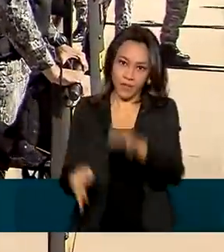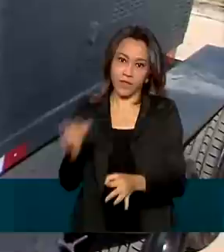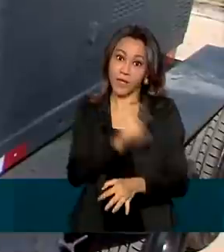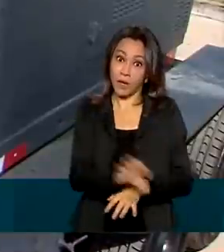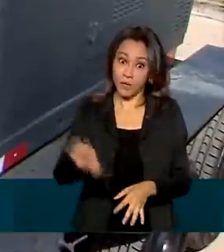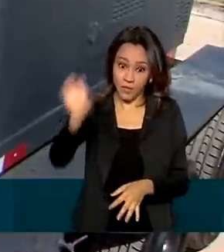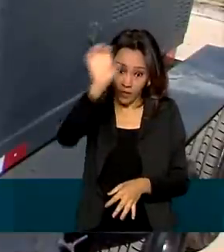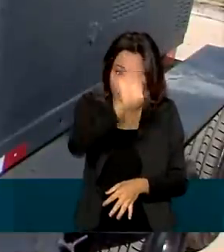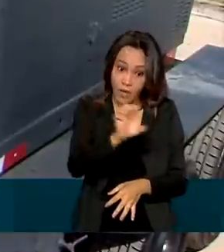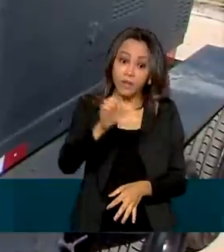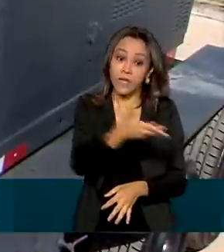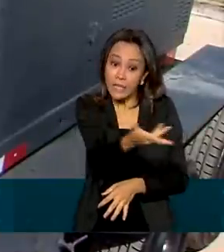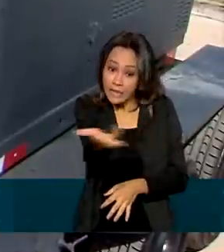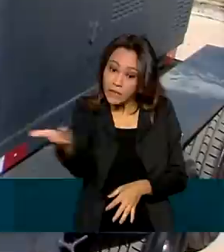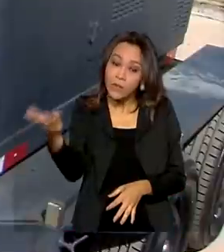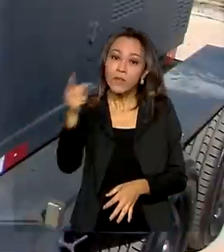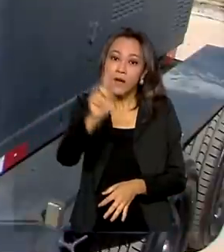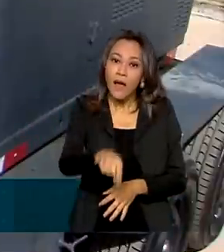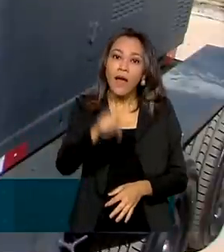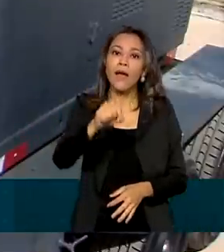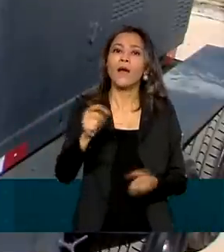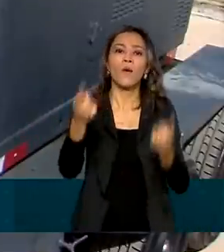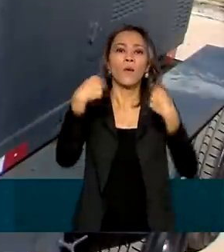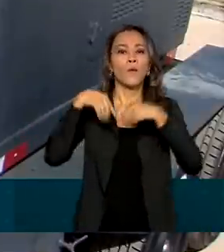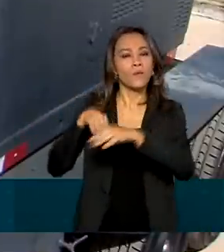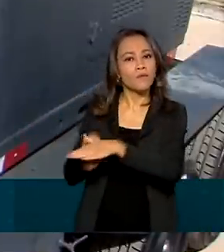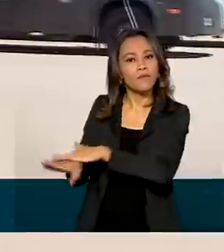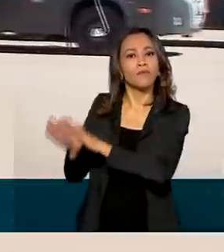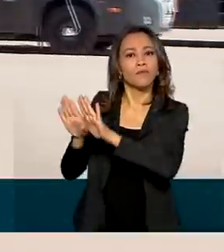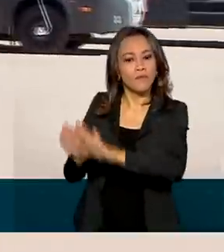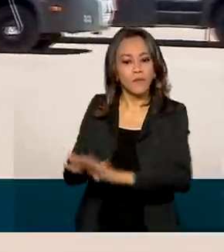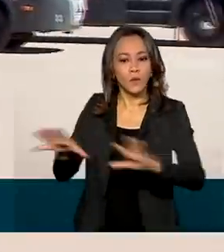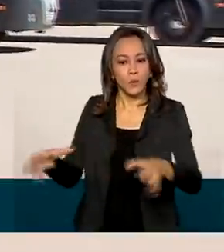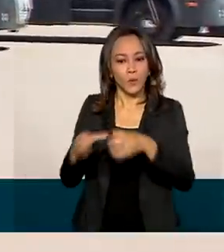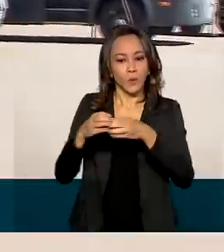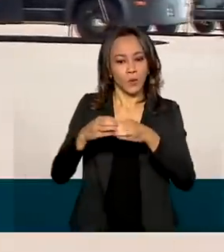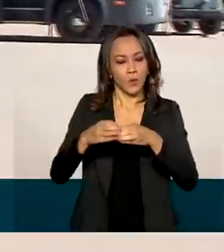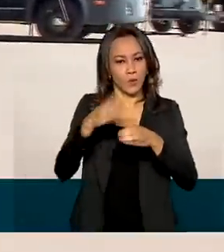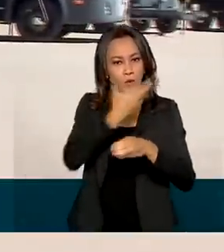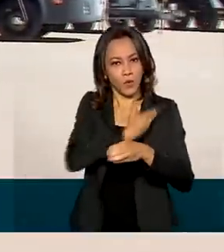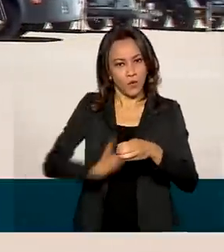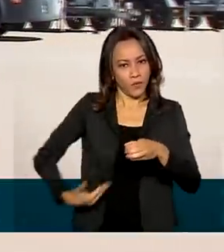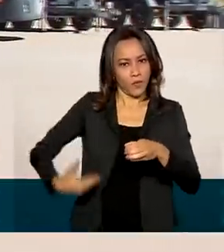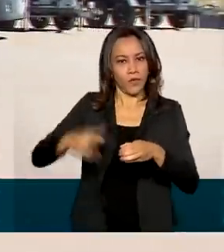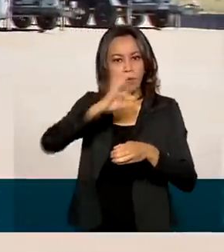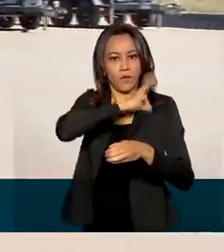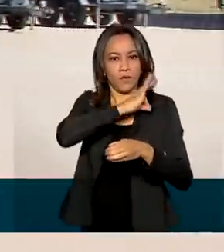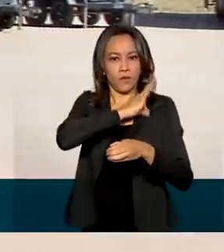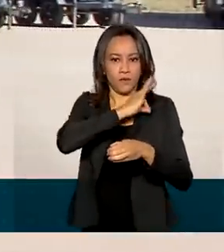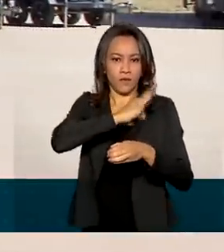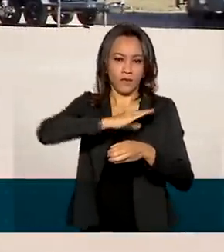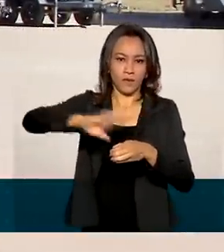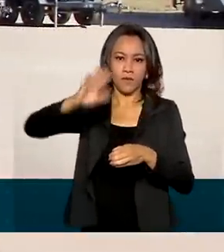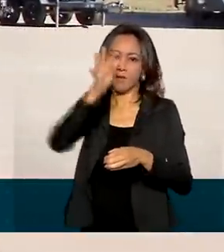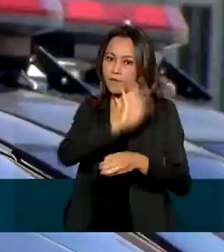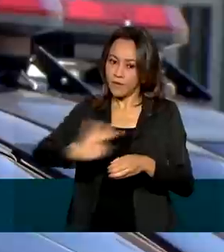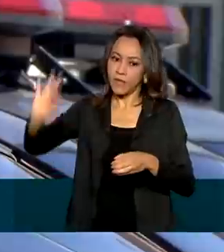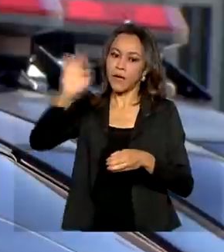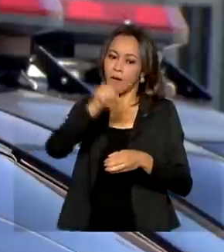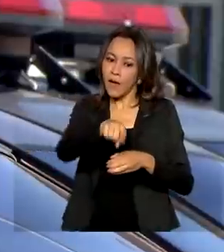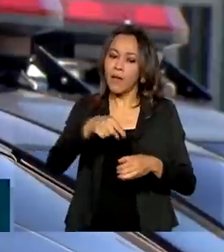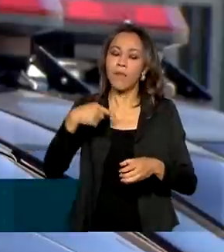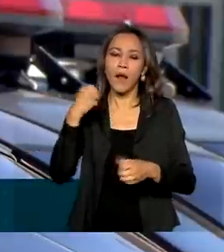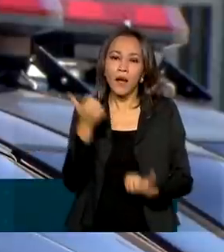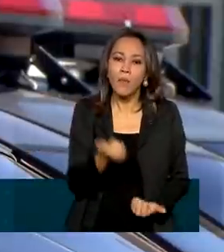estados. Os bens fazem parte do acervo da Força Nacional e devem reforçar ações de prevenção à criminalidade